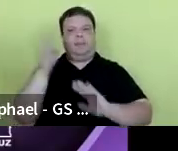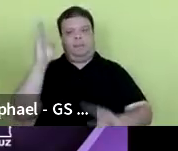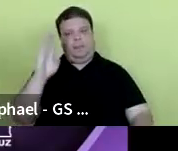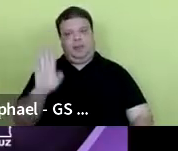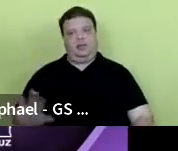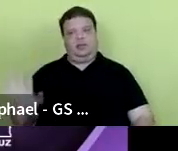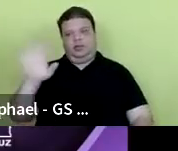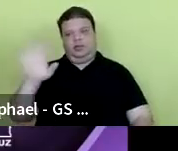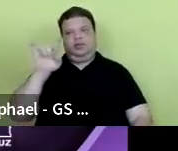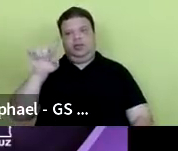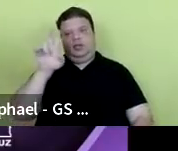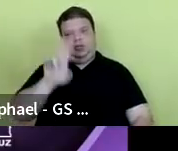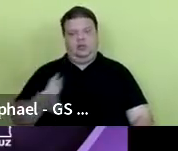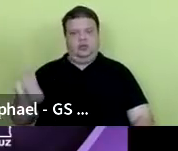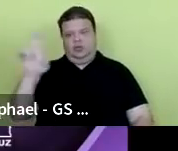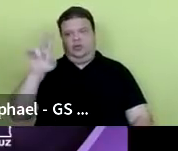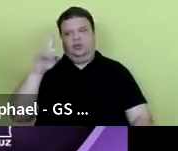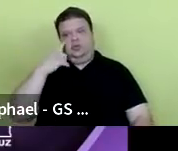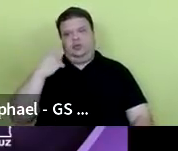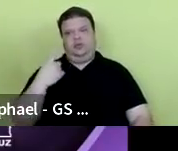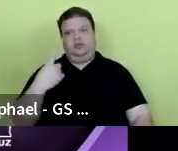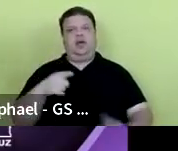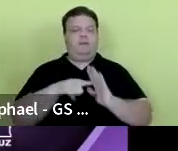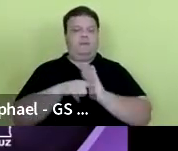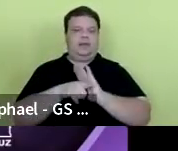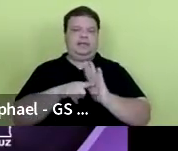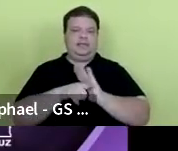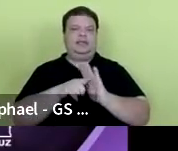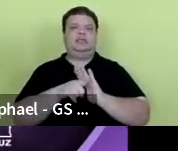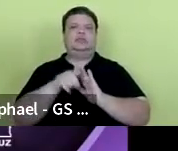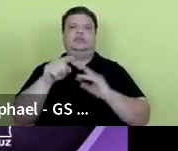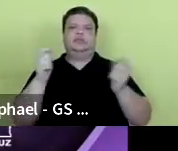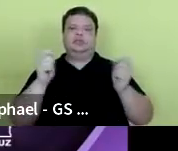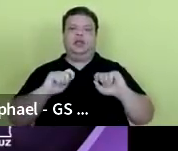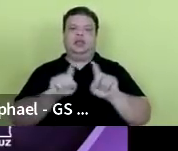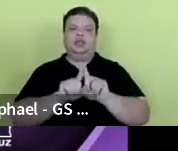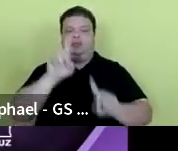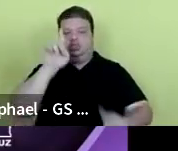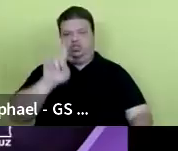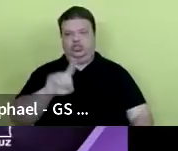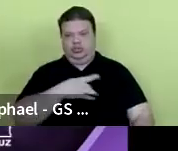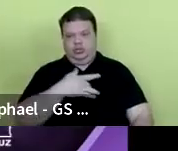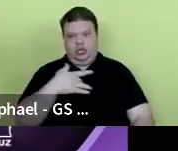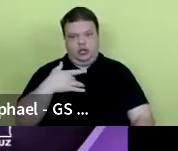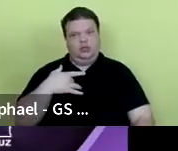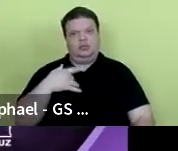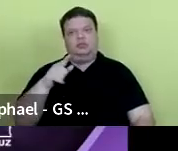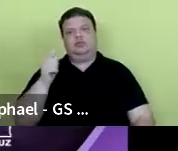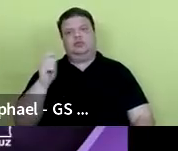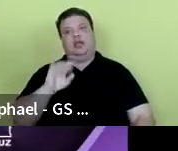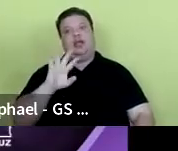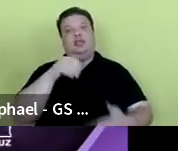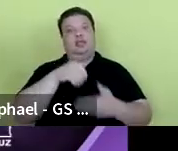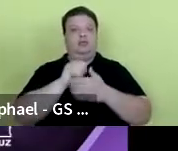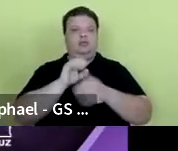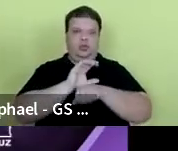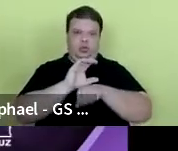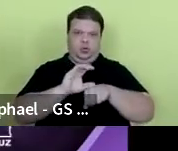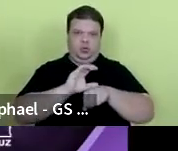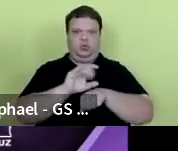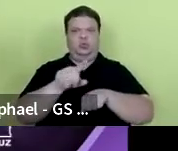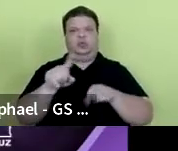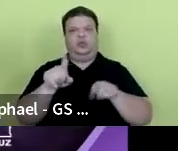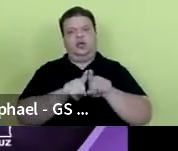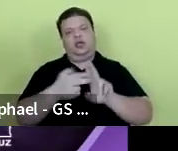nossas universidades, por nossos pesquisadores, vão falar sobre o direito à saúde, que está na Constituição, falar sobre o